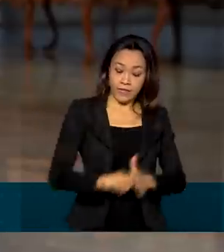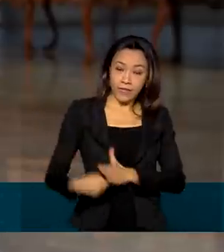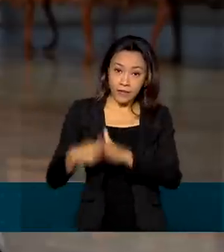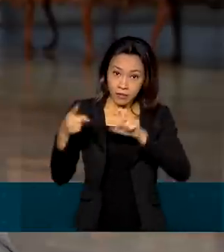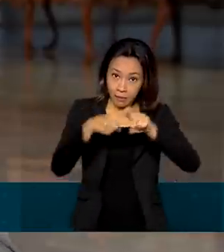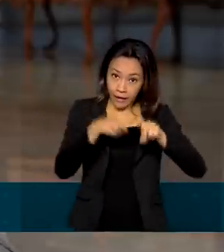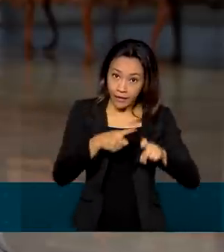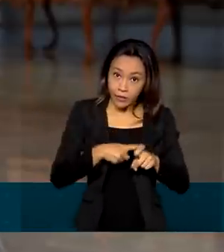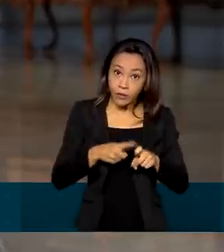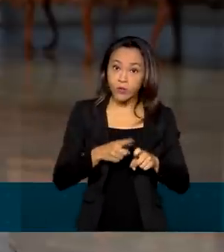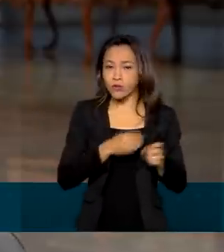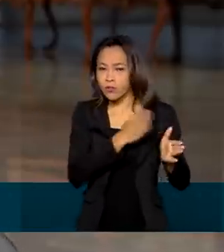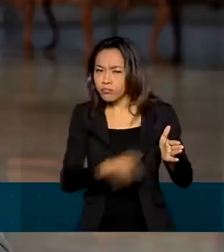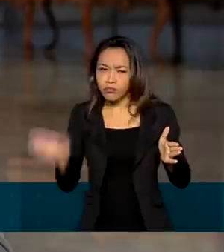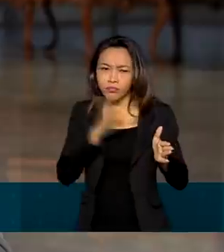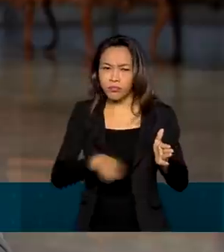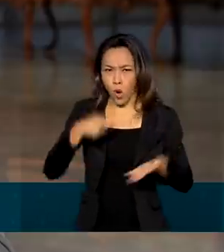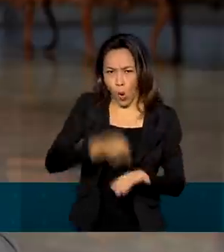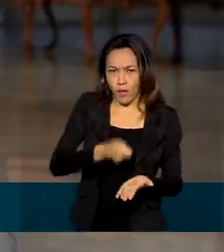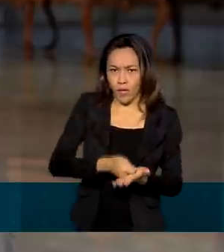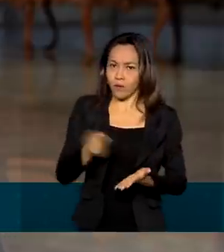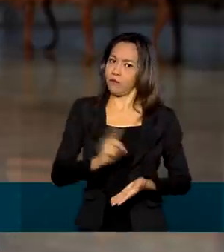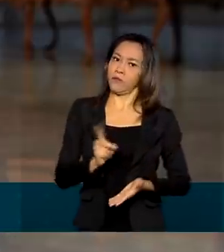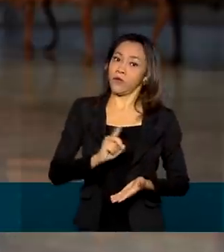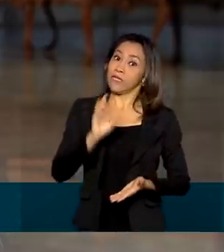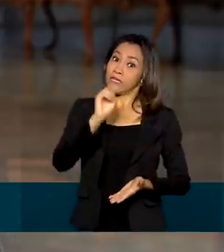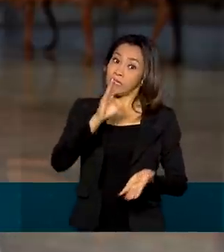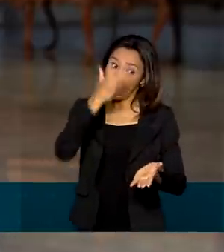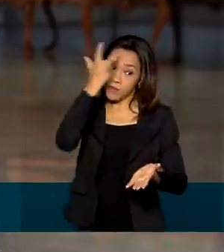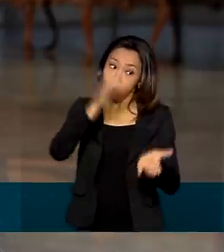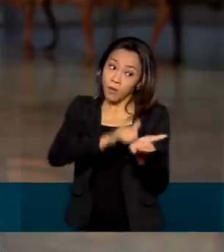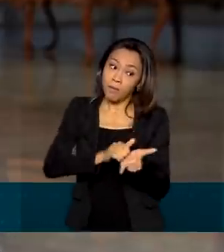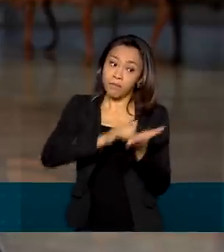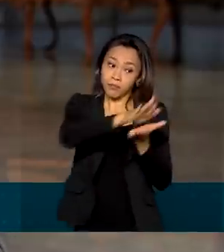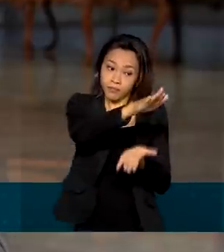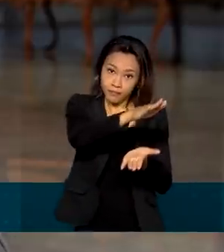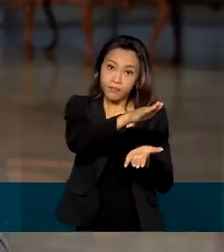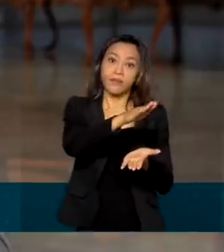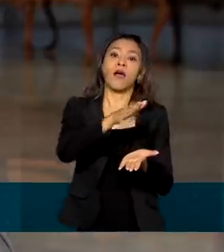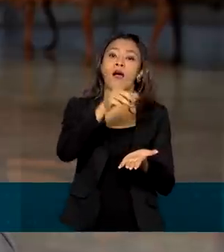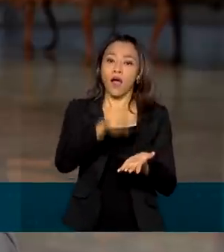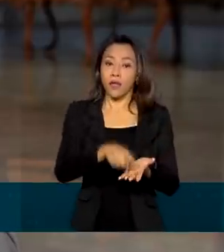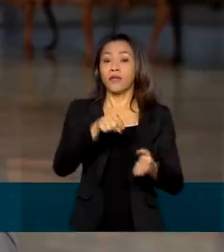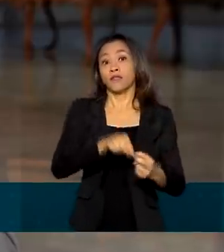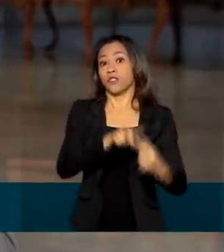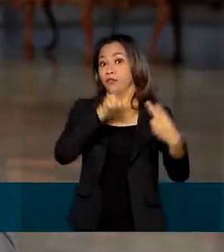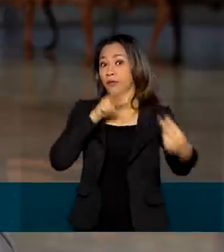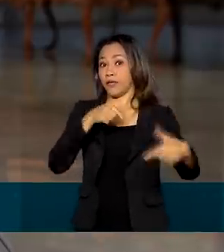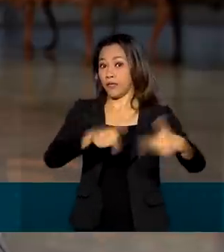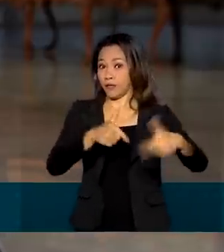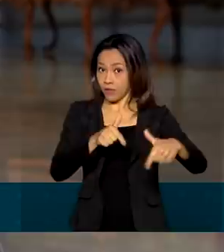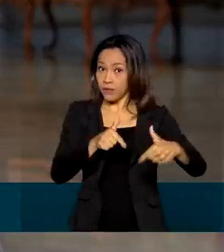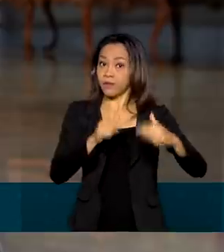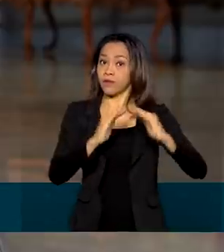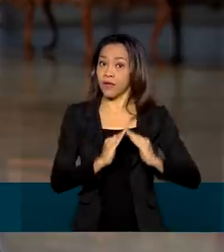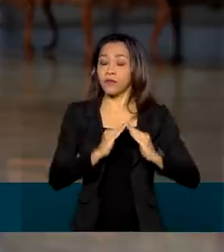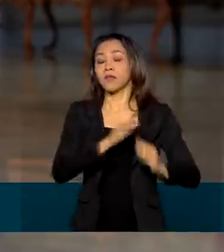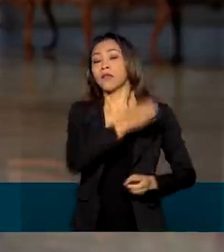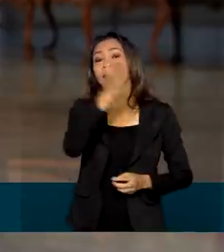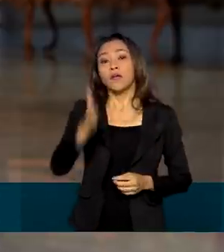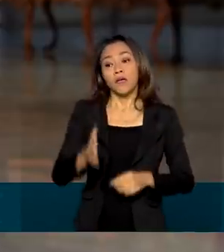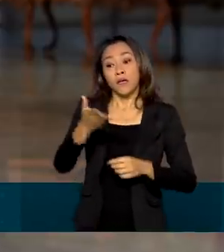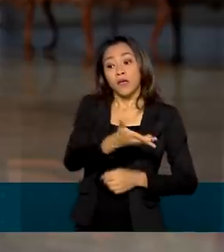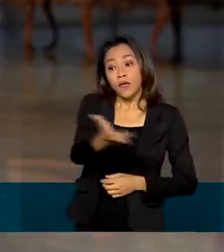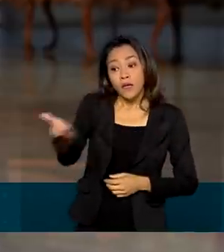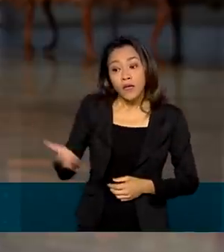rotina não são mais obrigatórios, só se a pessoa for demitida e estiver em regime de teletrabalho. E os estabelecimentos de saúde vão